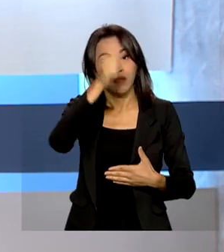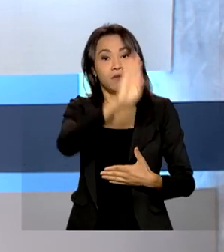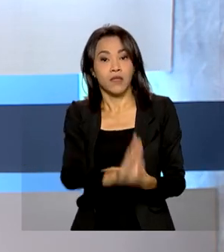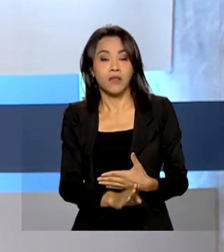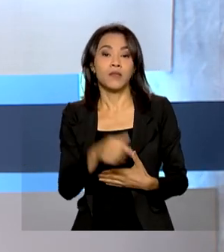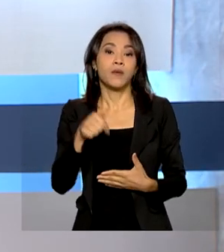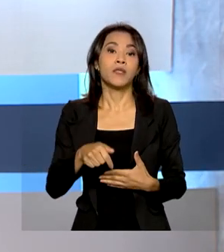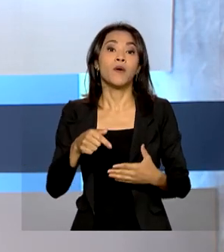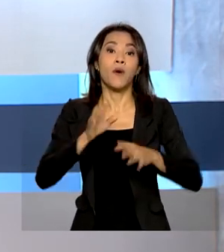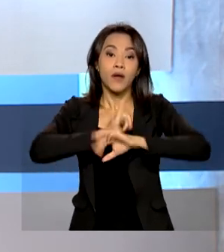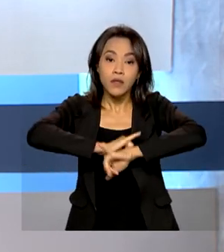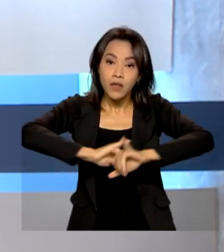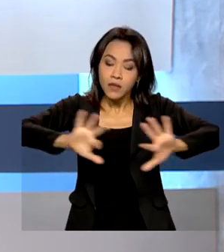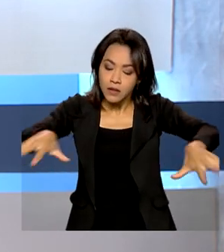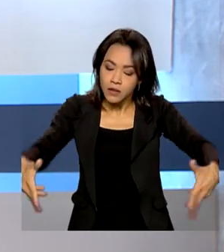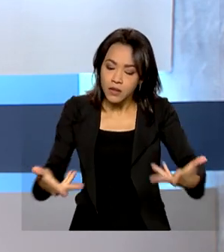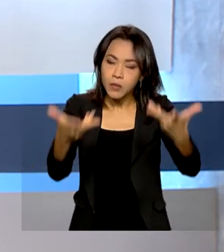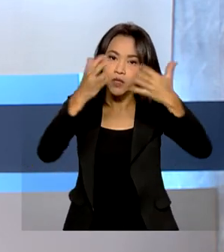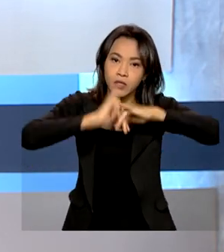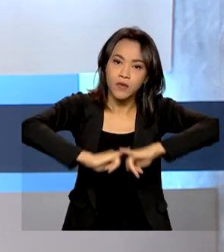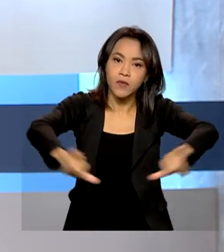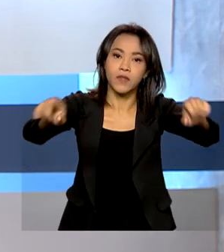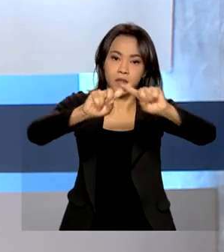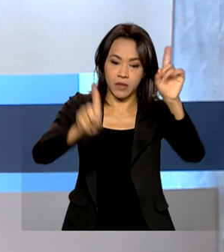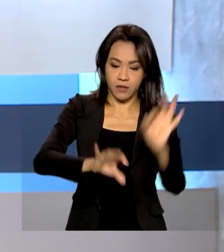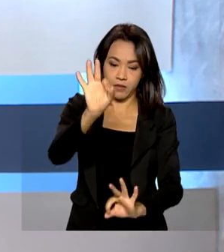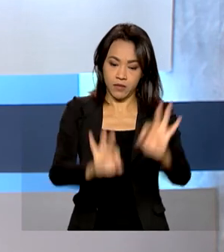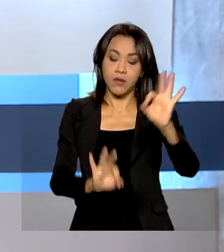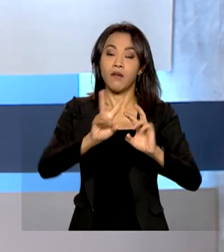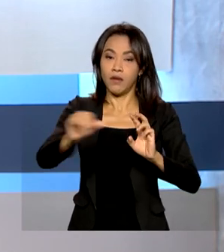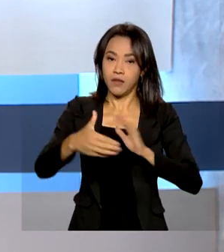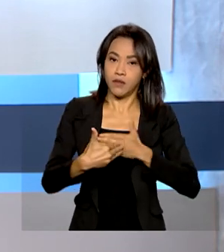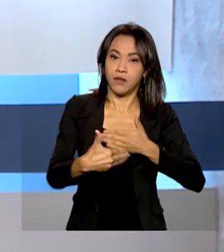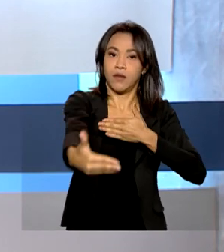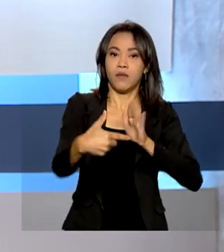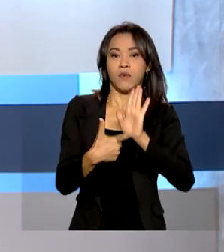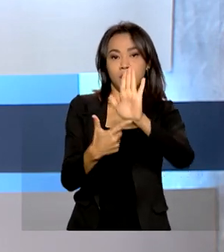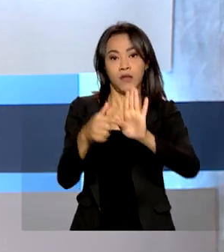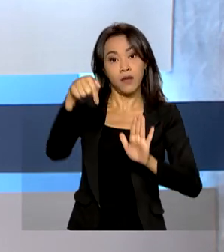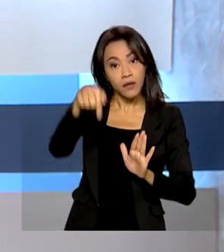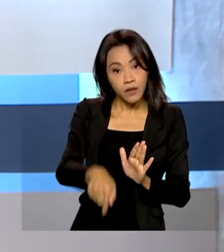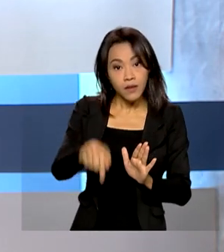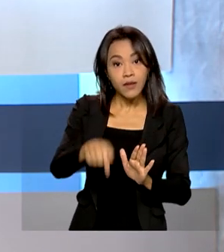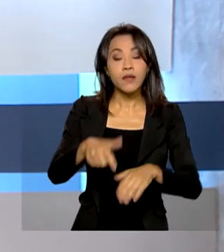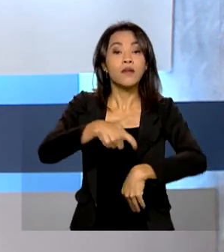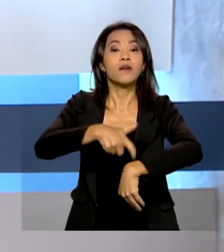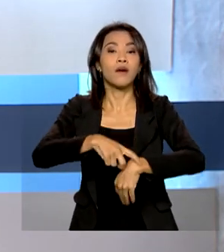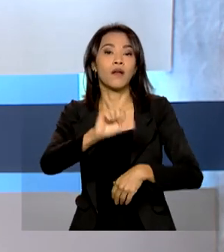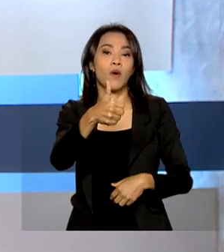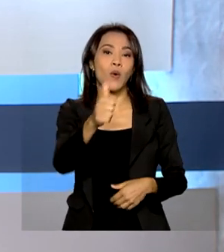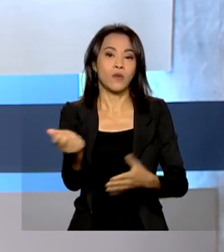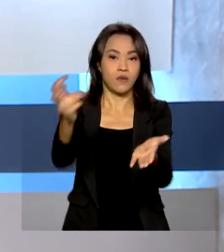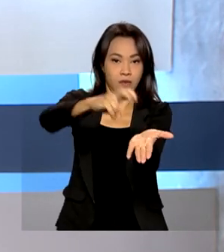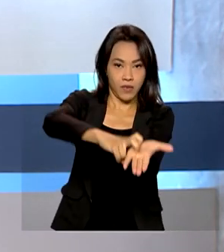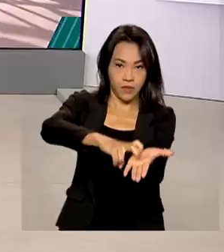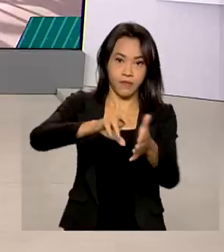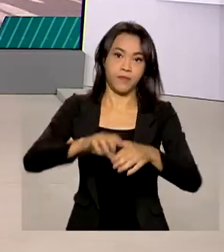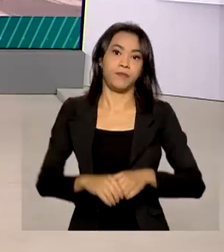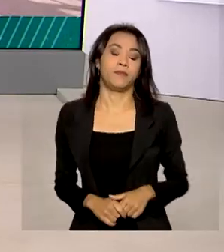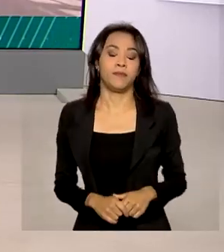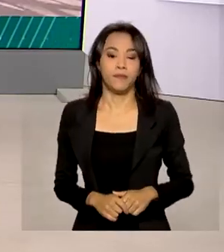lançamento do Plano de Fertilizantes será transmitida ao vivo aqui pela TV Brasil a partir das 11 horas da manhã.